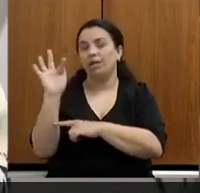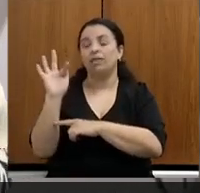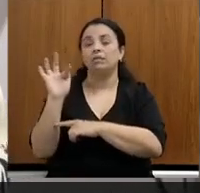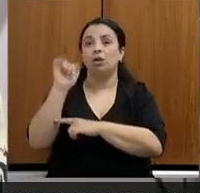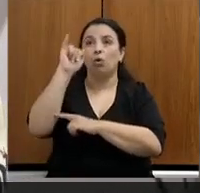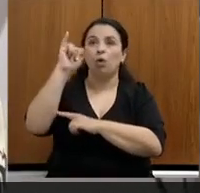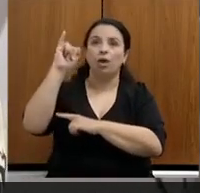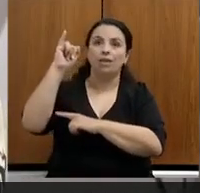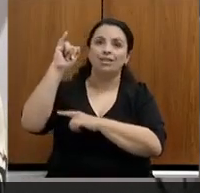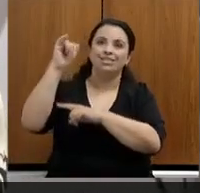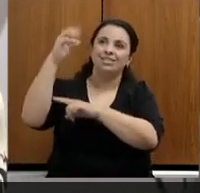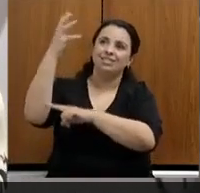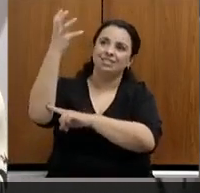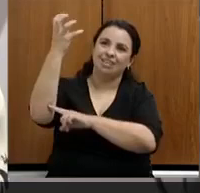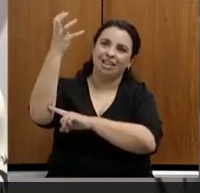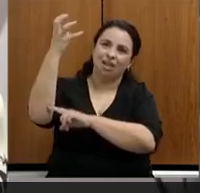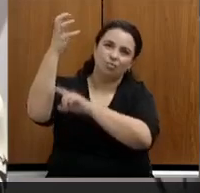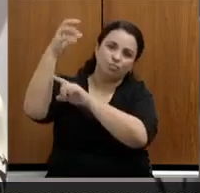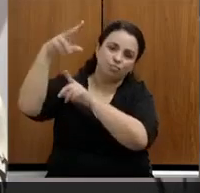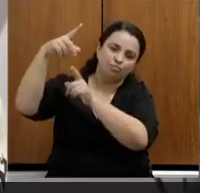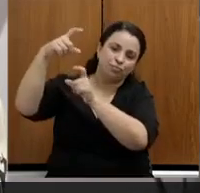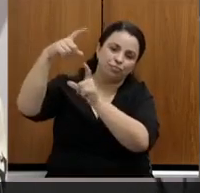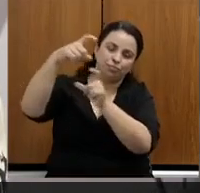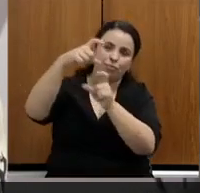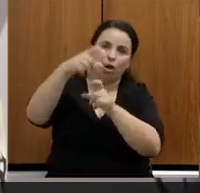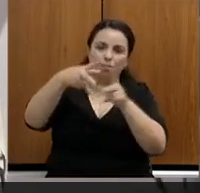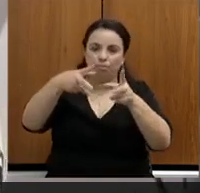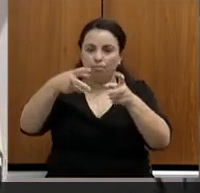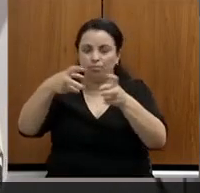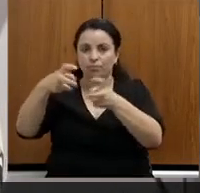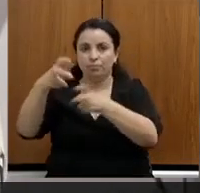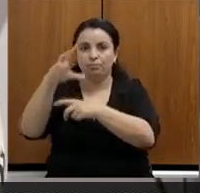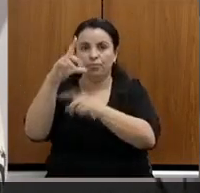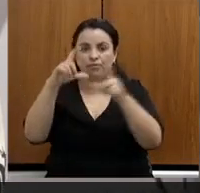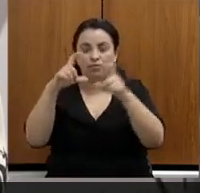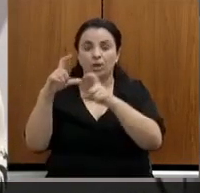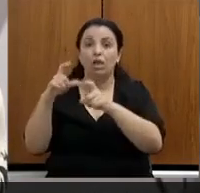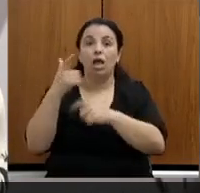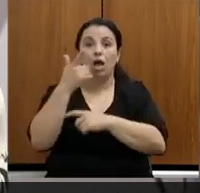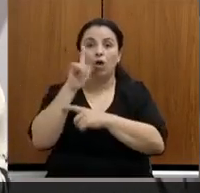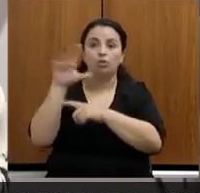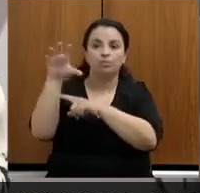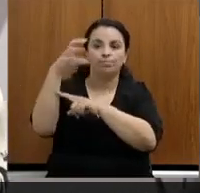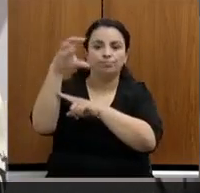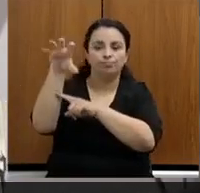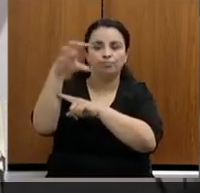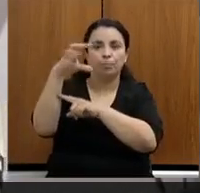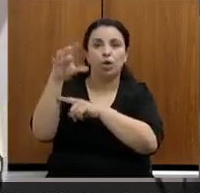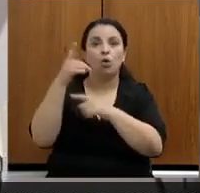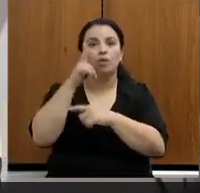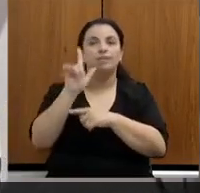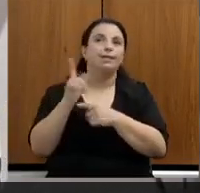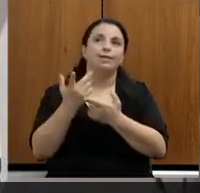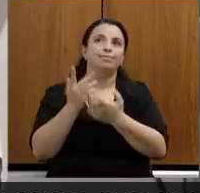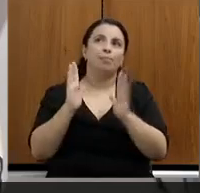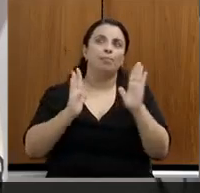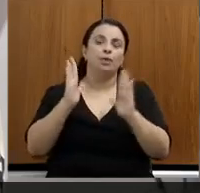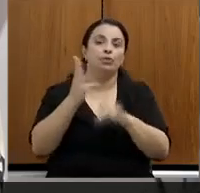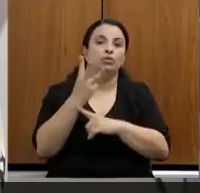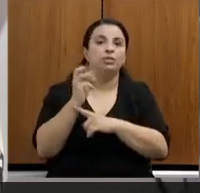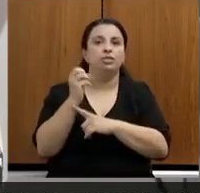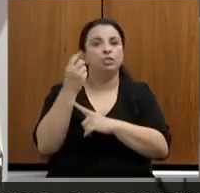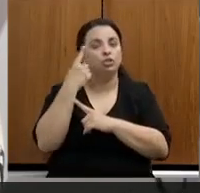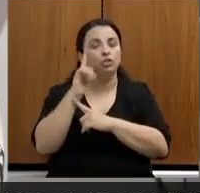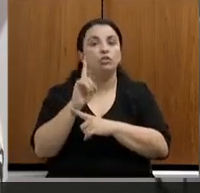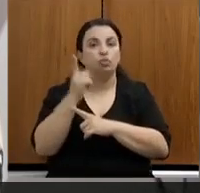através dessas imagens nós conseguimos hoje detectar e ir a campo com menos de 30 dias em qualquer desmatamento no Estado de